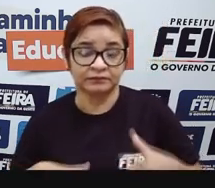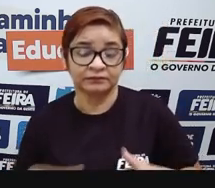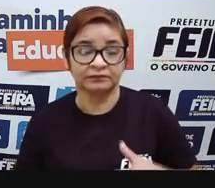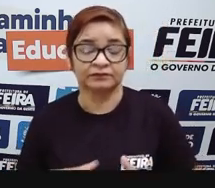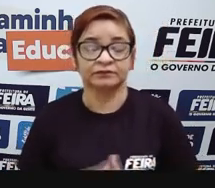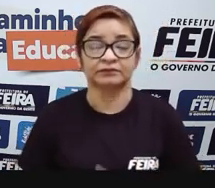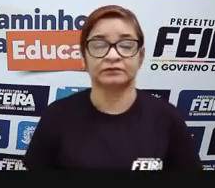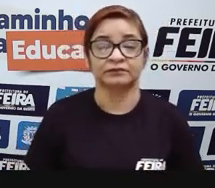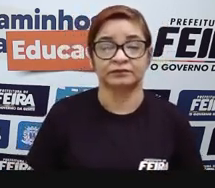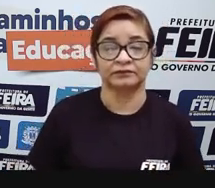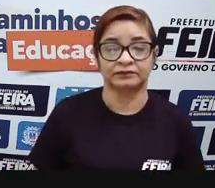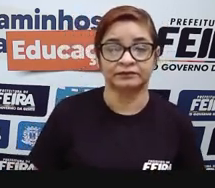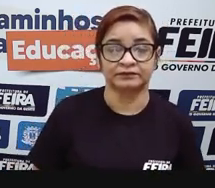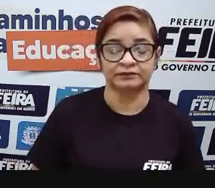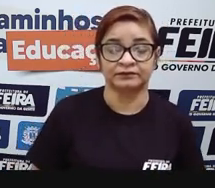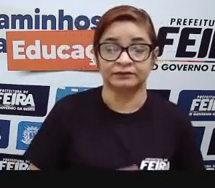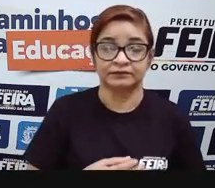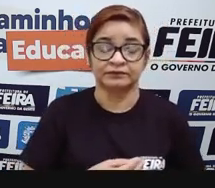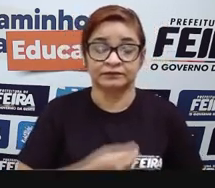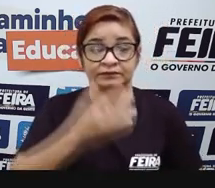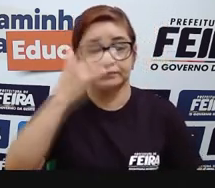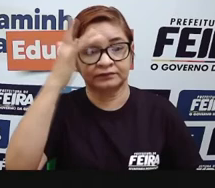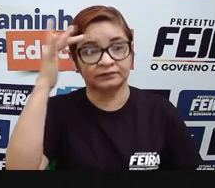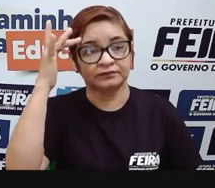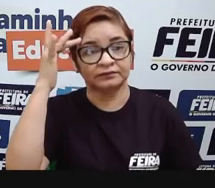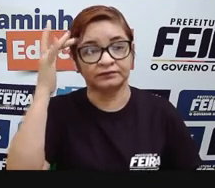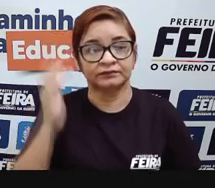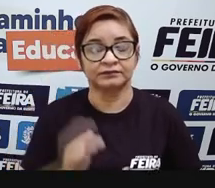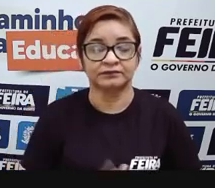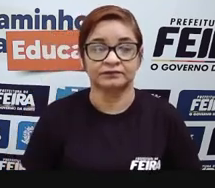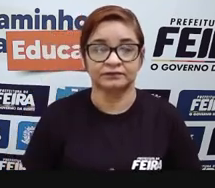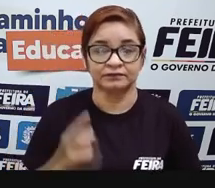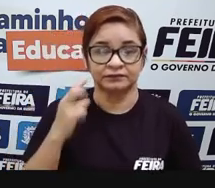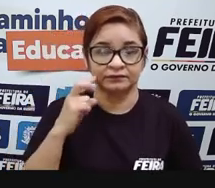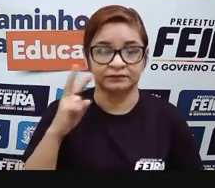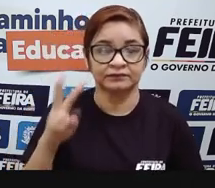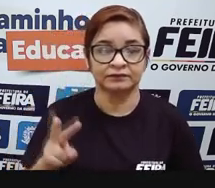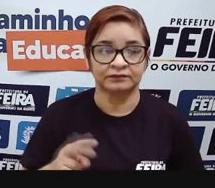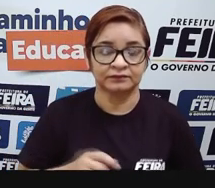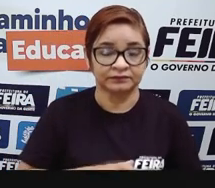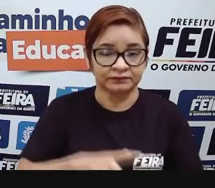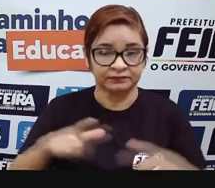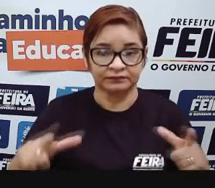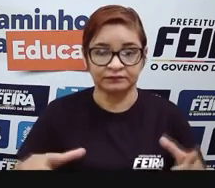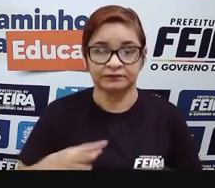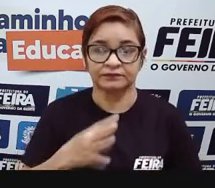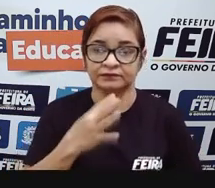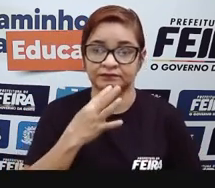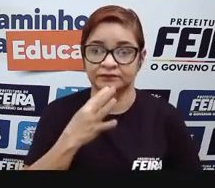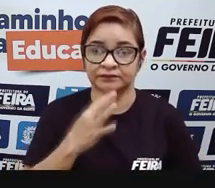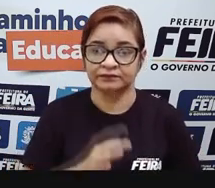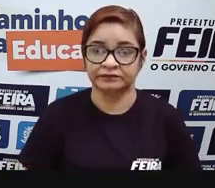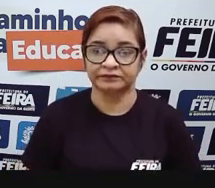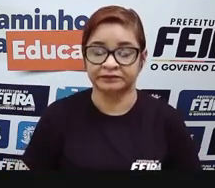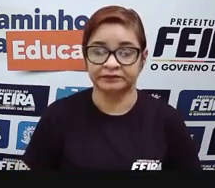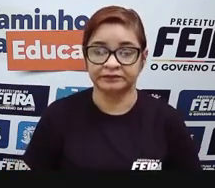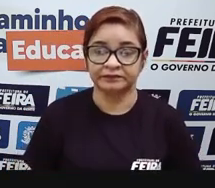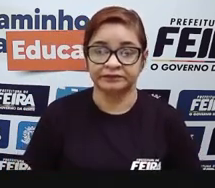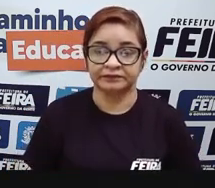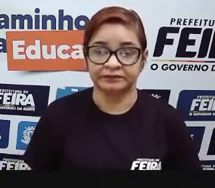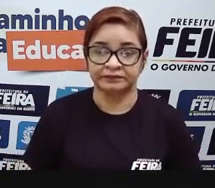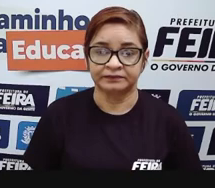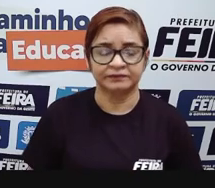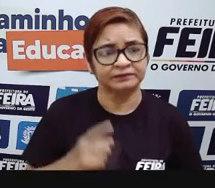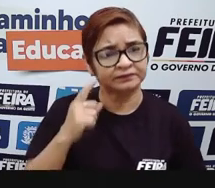a cidade. E aí vocês podem estar utilizando essa referência pra ampliar essa aula, tá bom? Aí